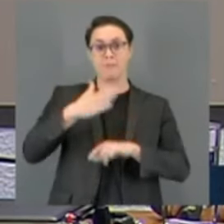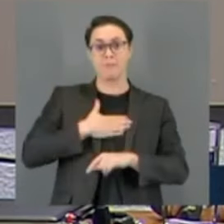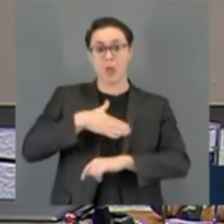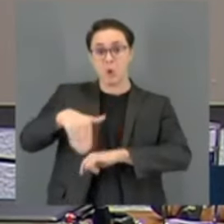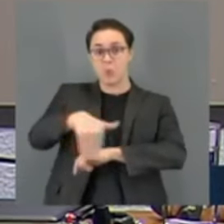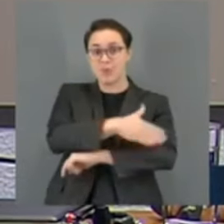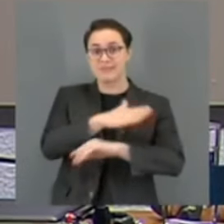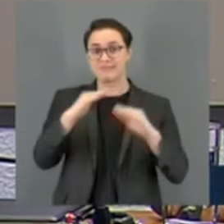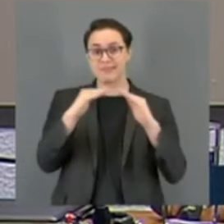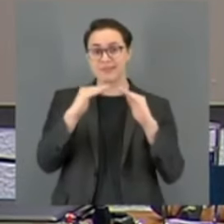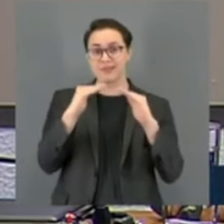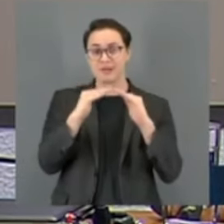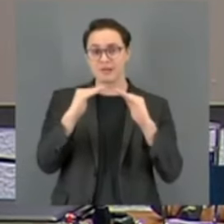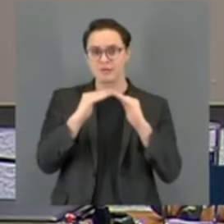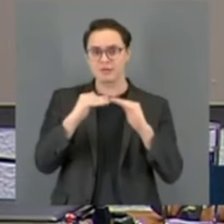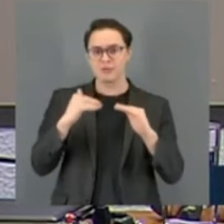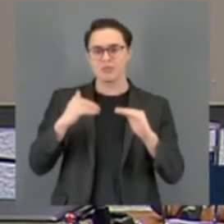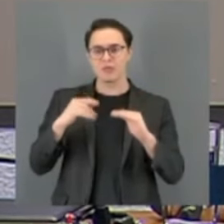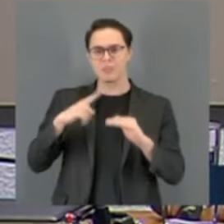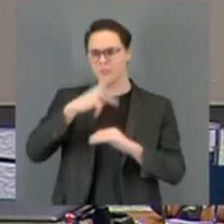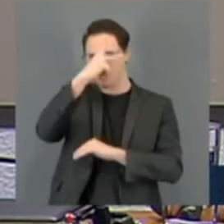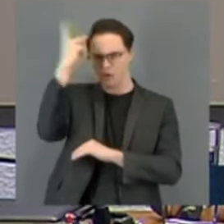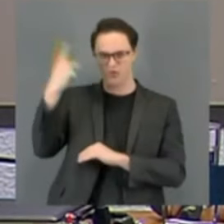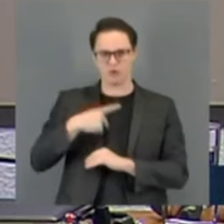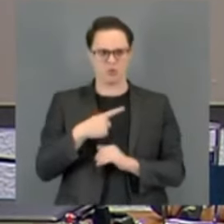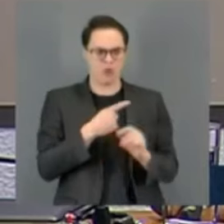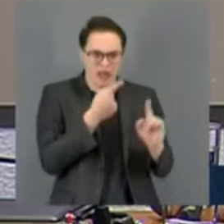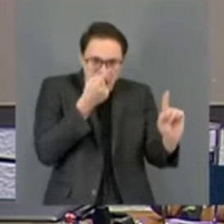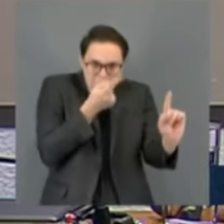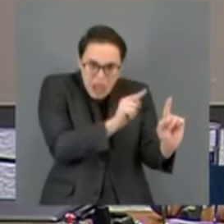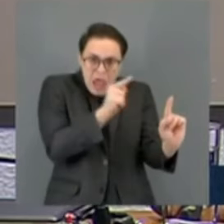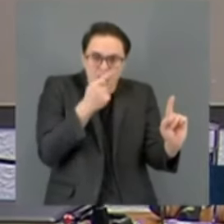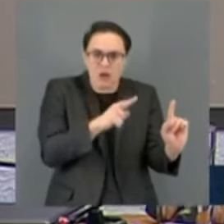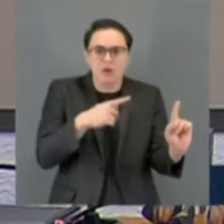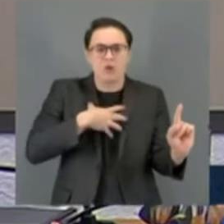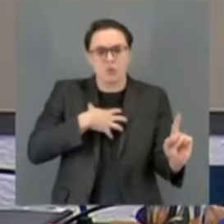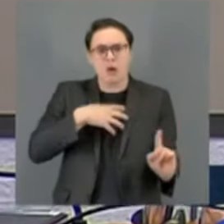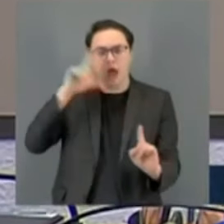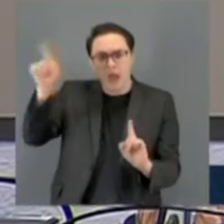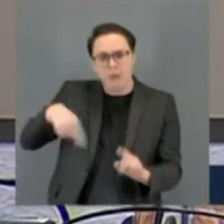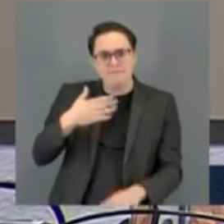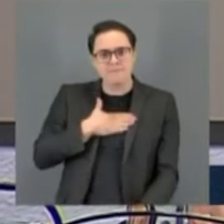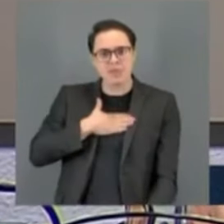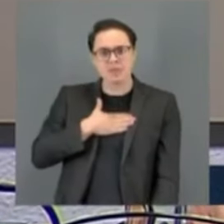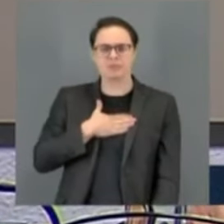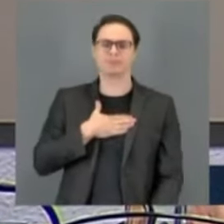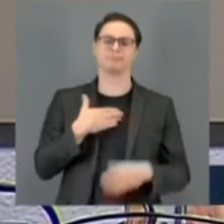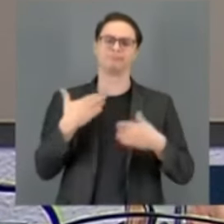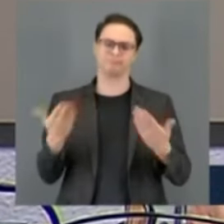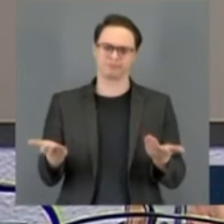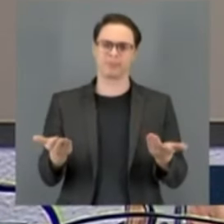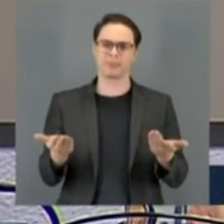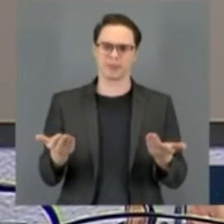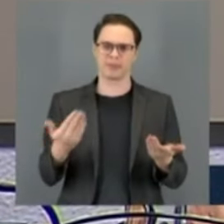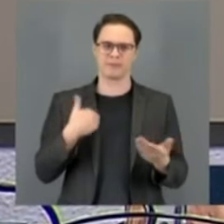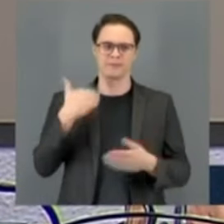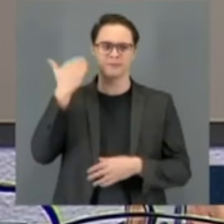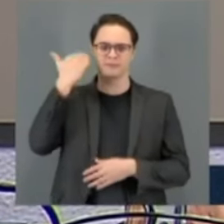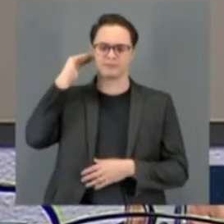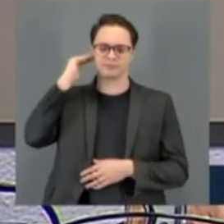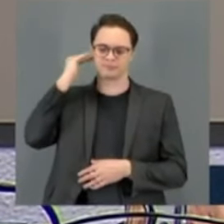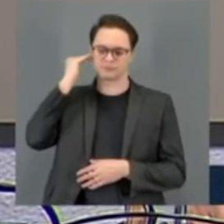Eu passei a receber ameaças por causa disso. E tudo isso, eu entendo